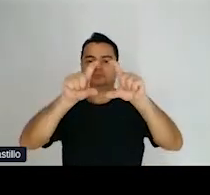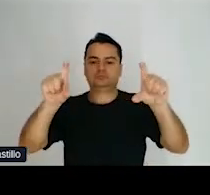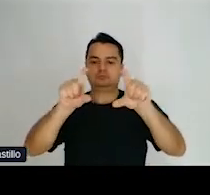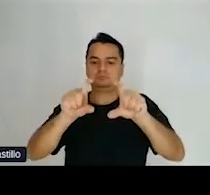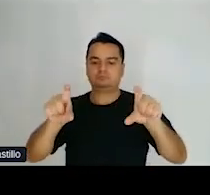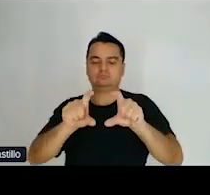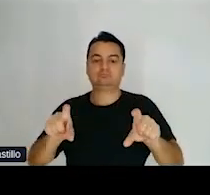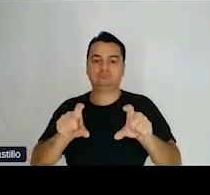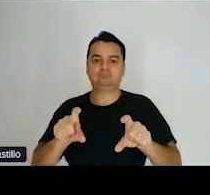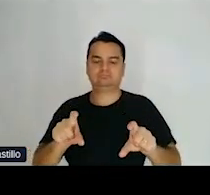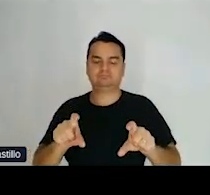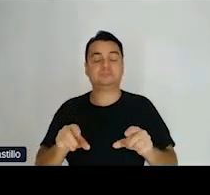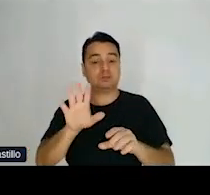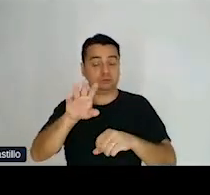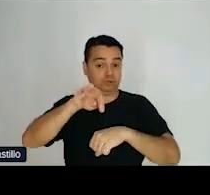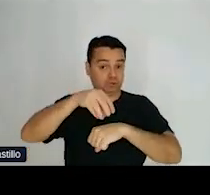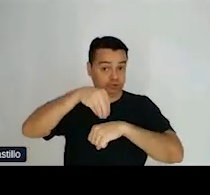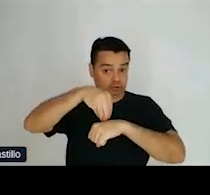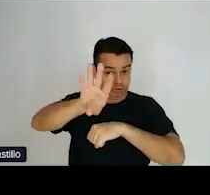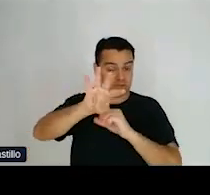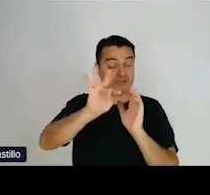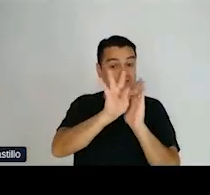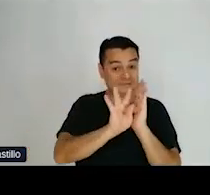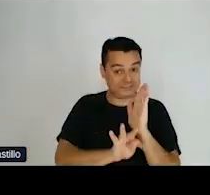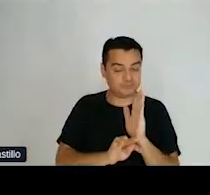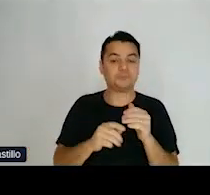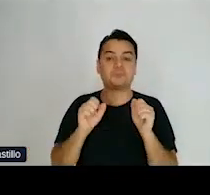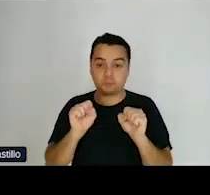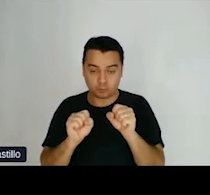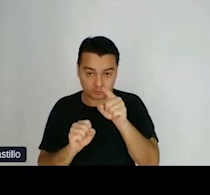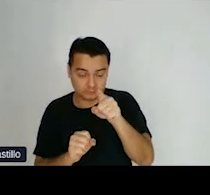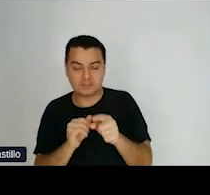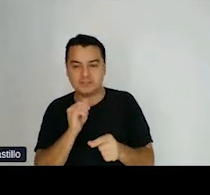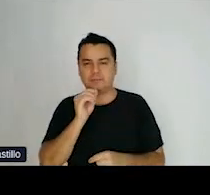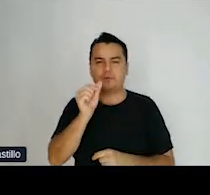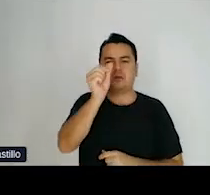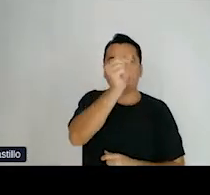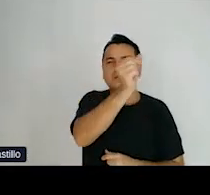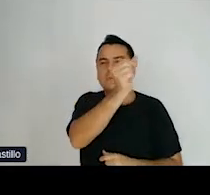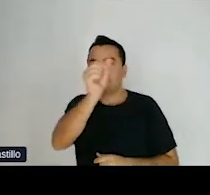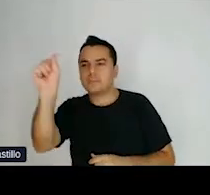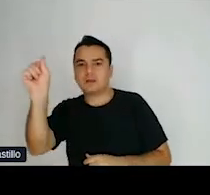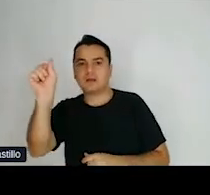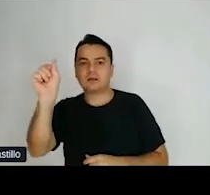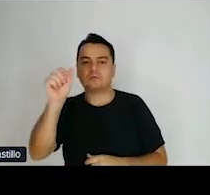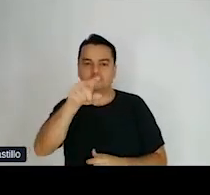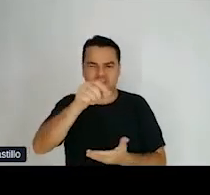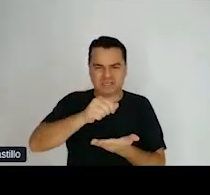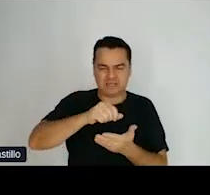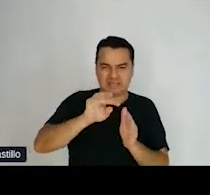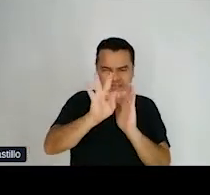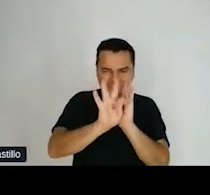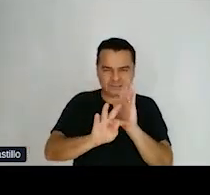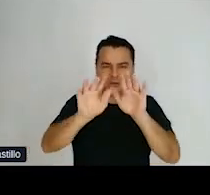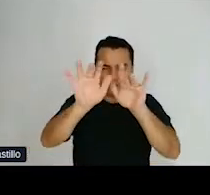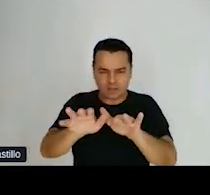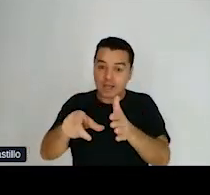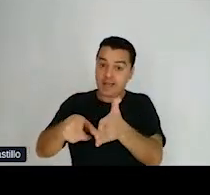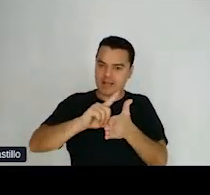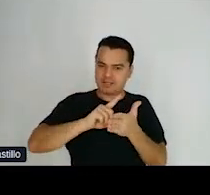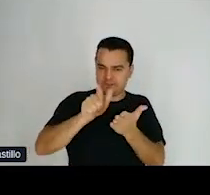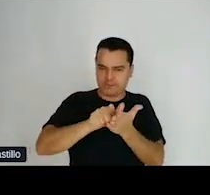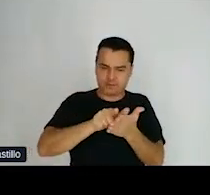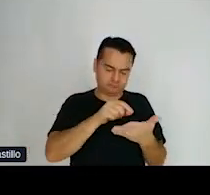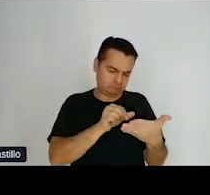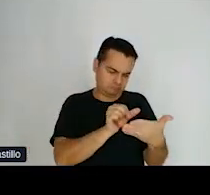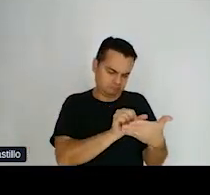dica que eu dou é marque com o marca-texto as informações mais relevantes, para que depois que você escreveu e você marcou as